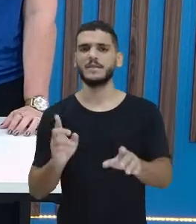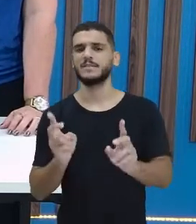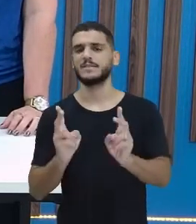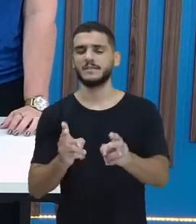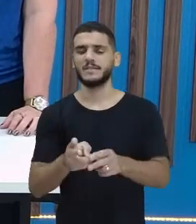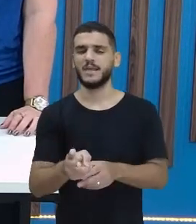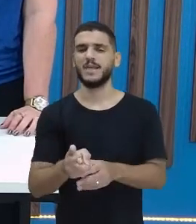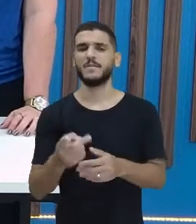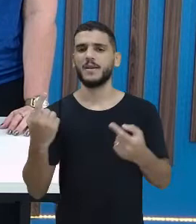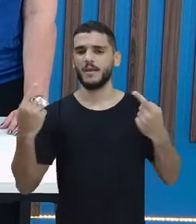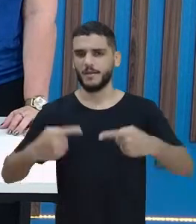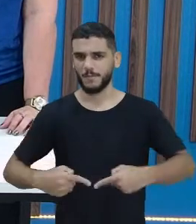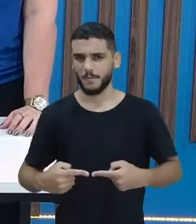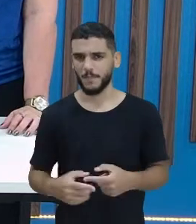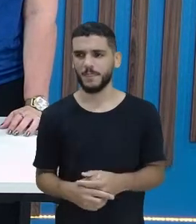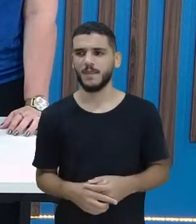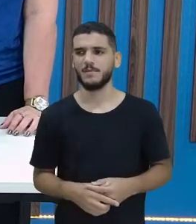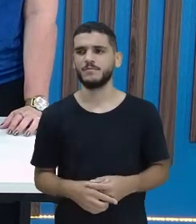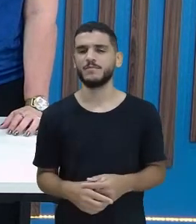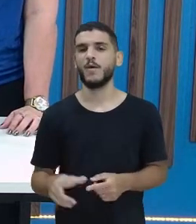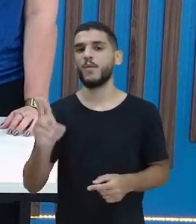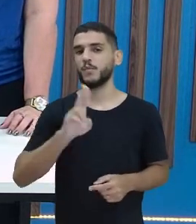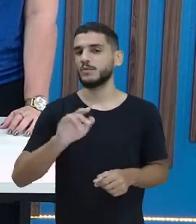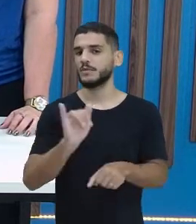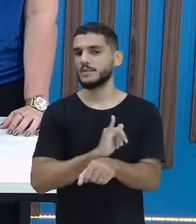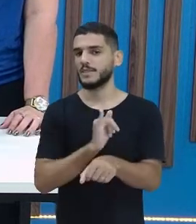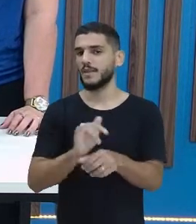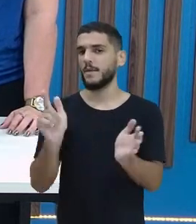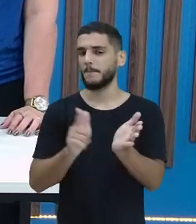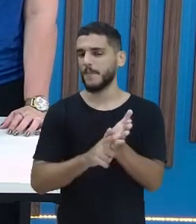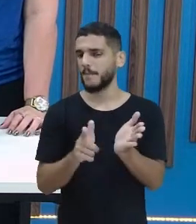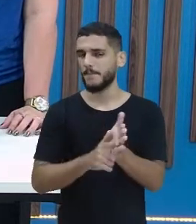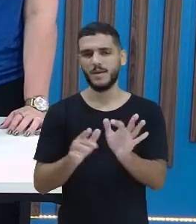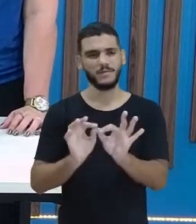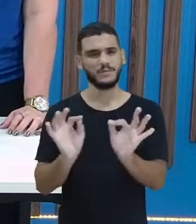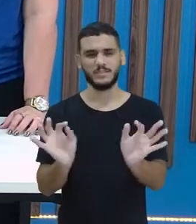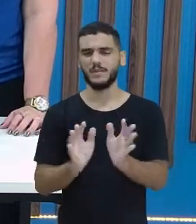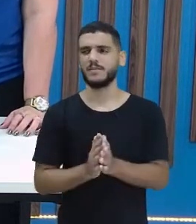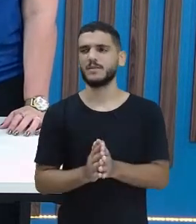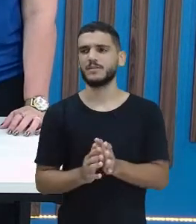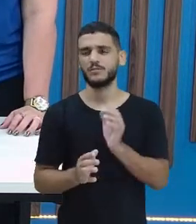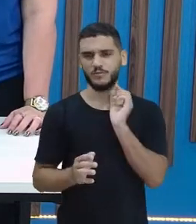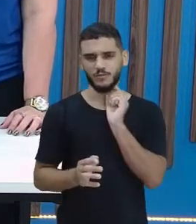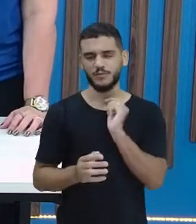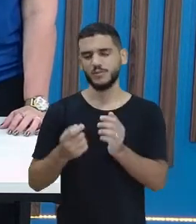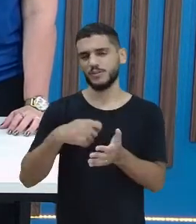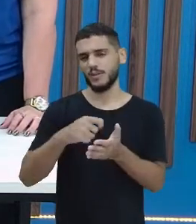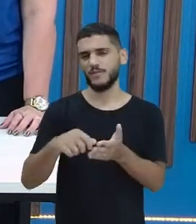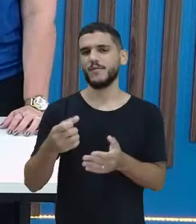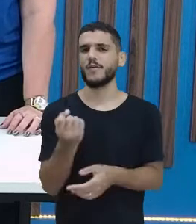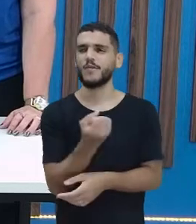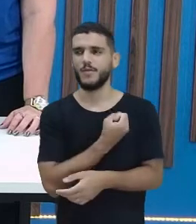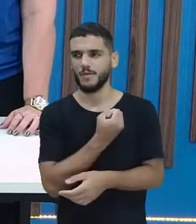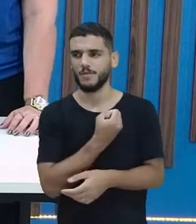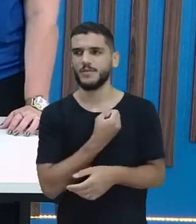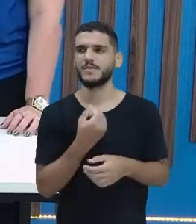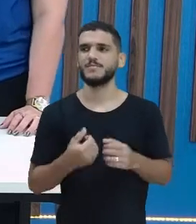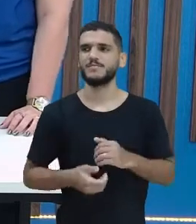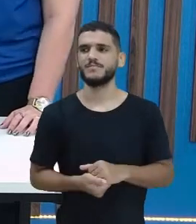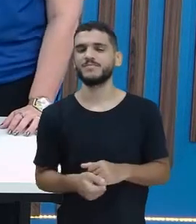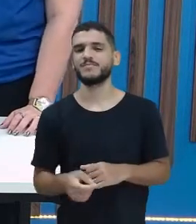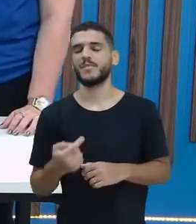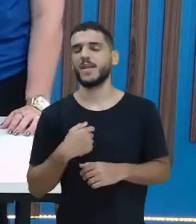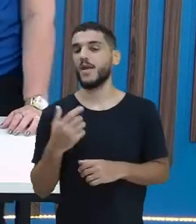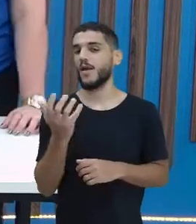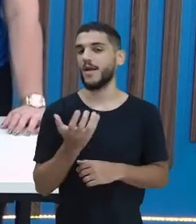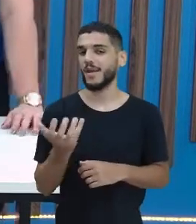eu não fiz nas cartelinhas. Aí eu peguei o papel ofício, escrevi os números. Mas assim fica melhor. Dobrei e coloquei. Assim fica melhor. E eu quero